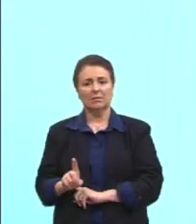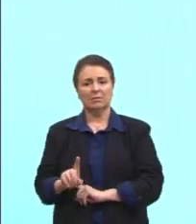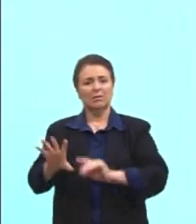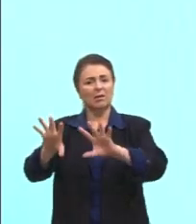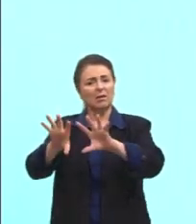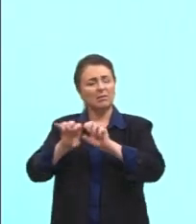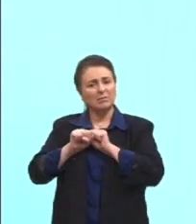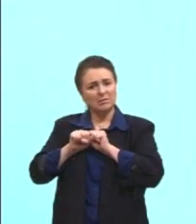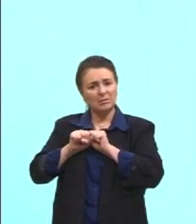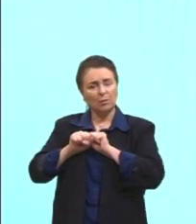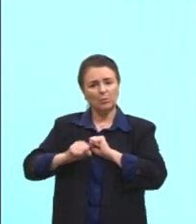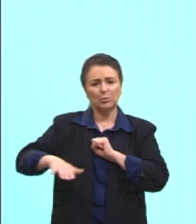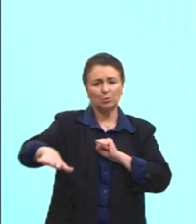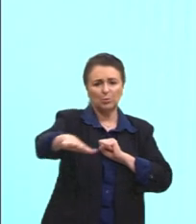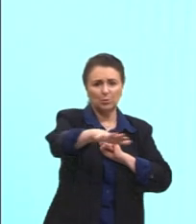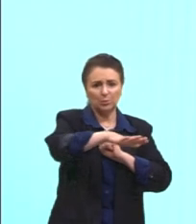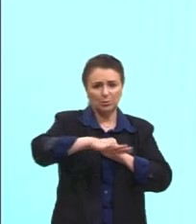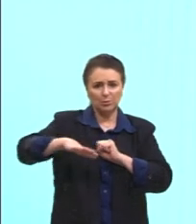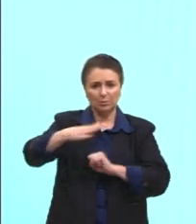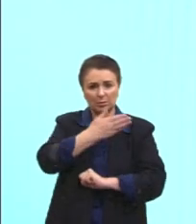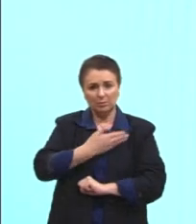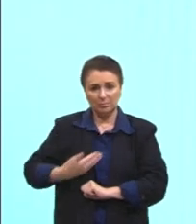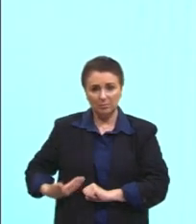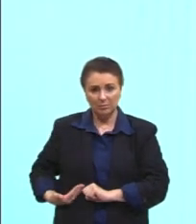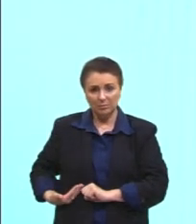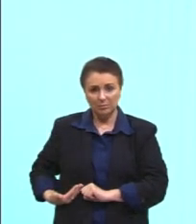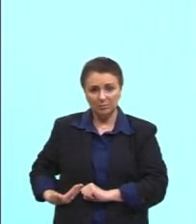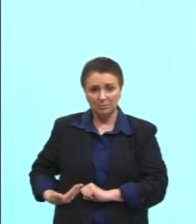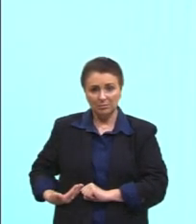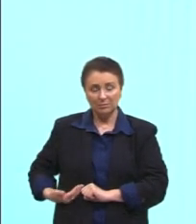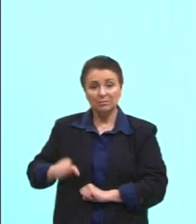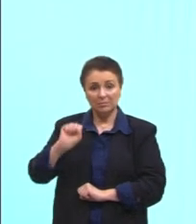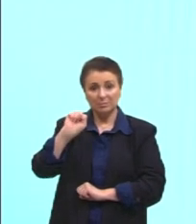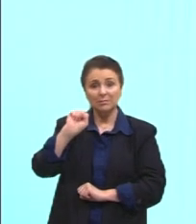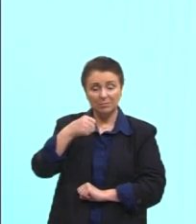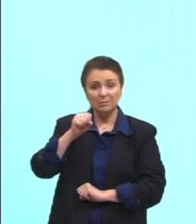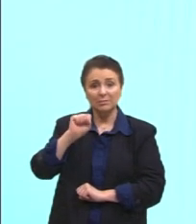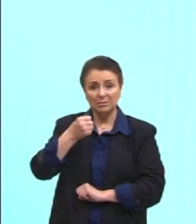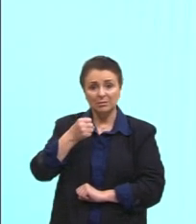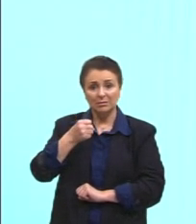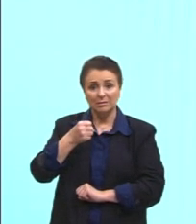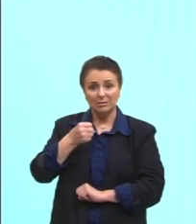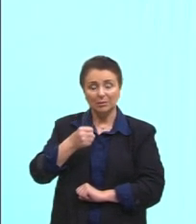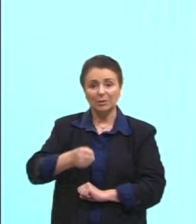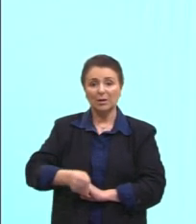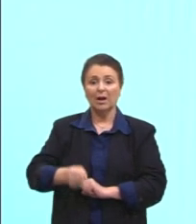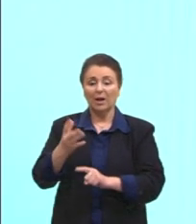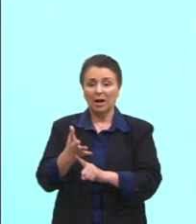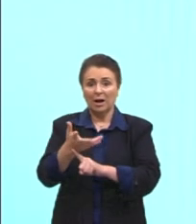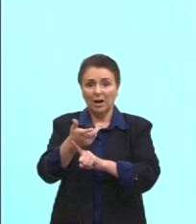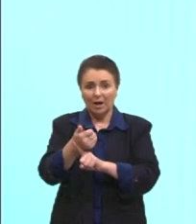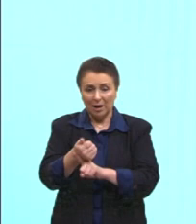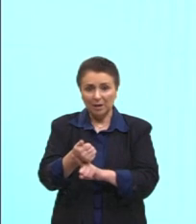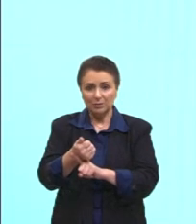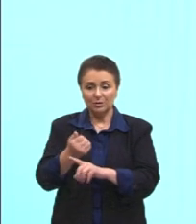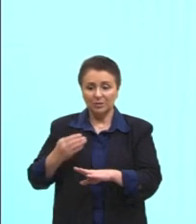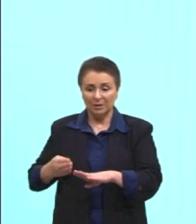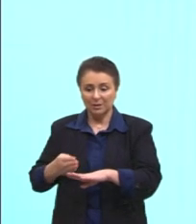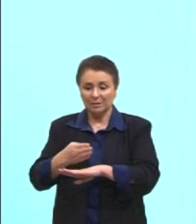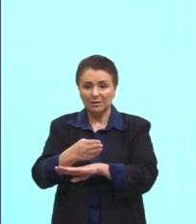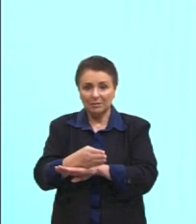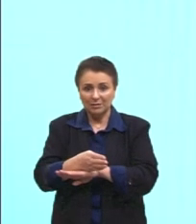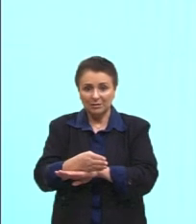Apropriação dos espaços públicos é isso. É sobre isso que fala a arte, a intervenção,